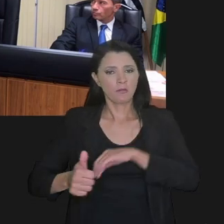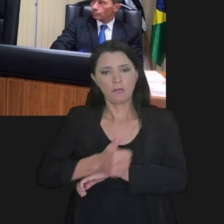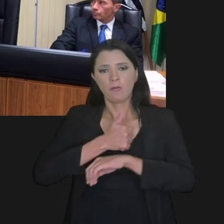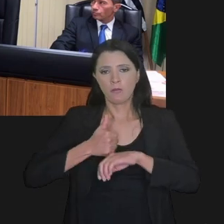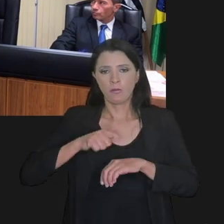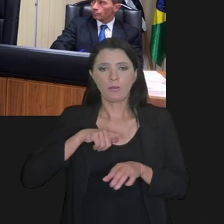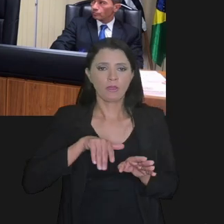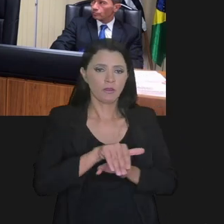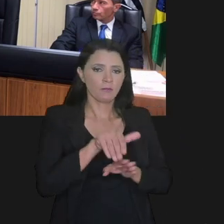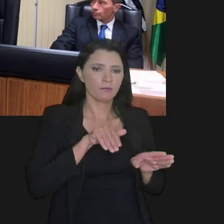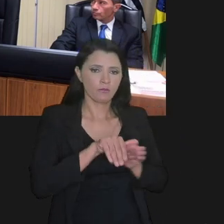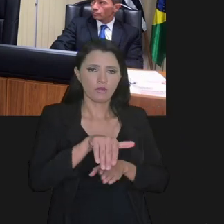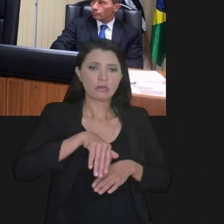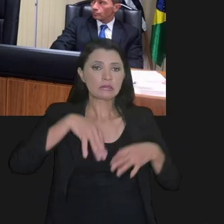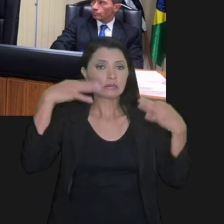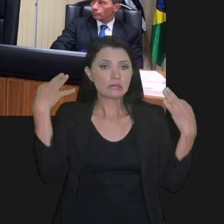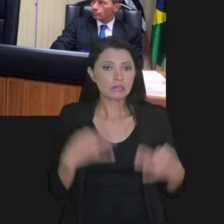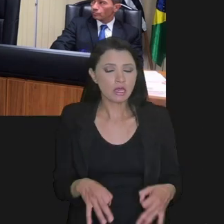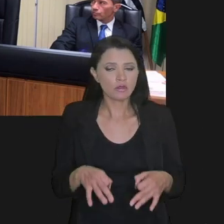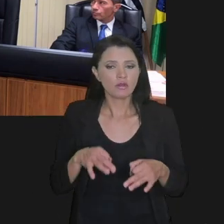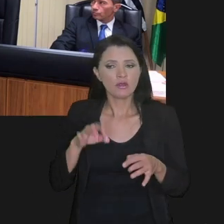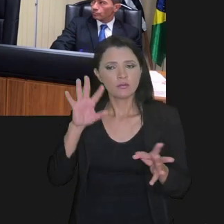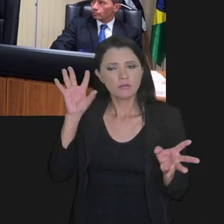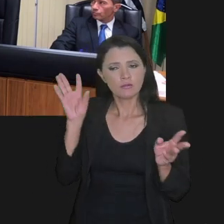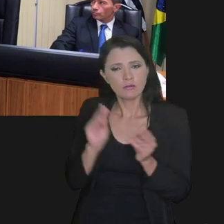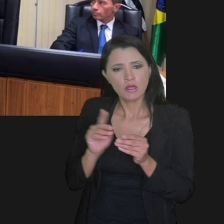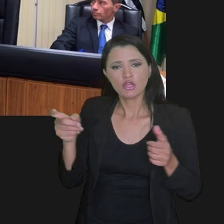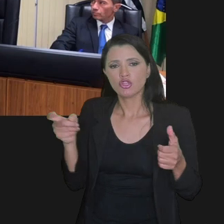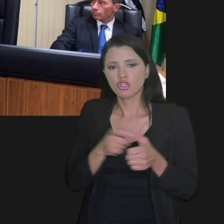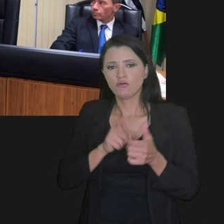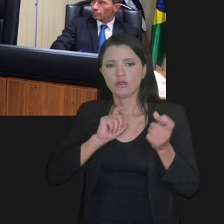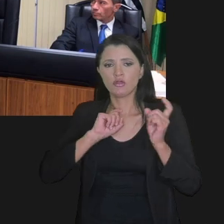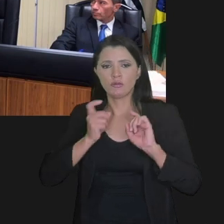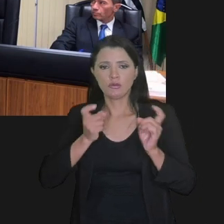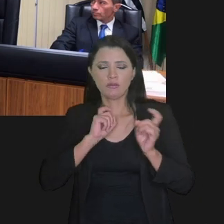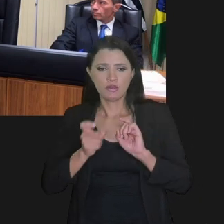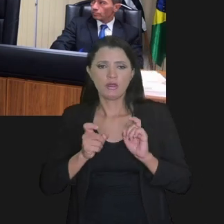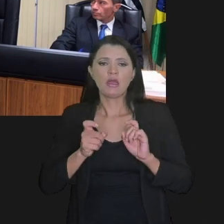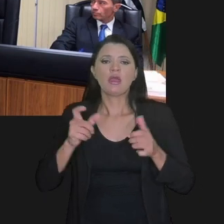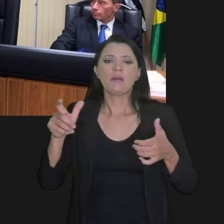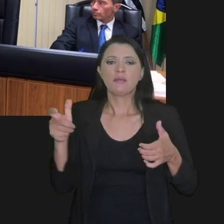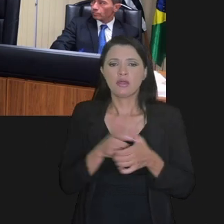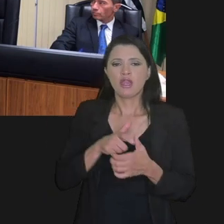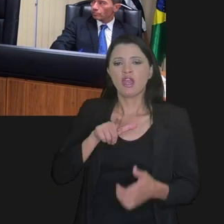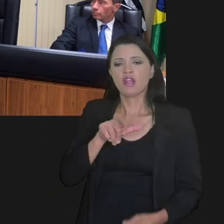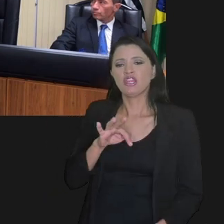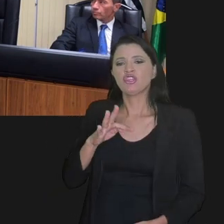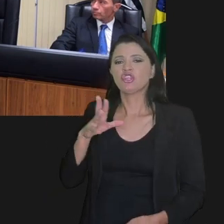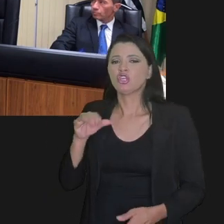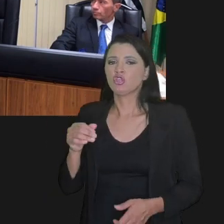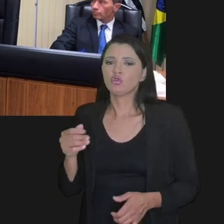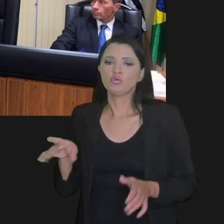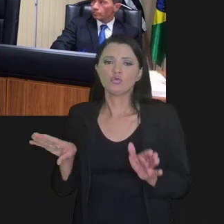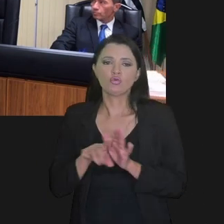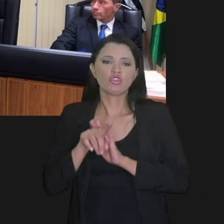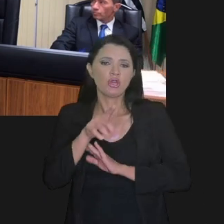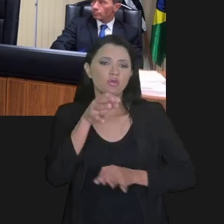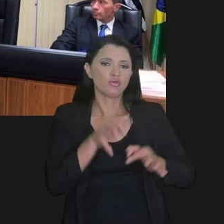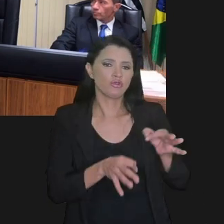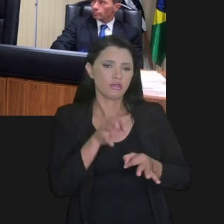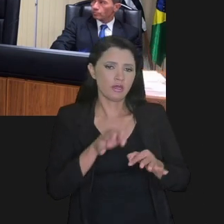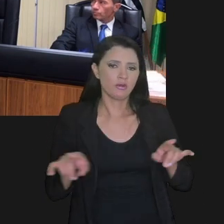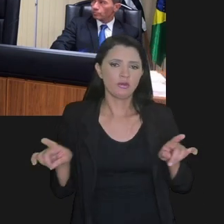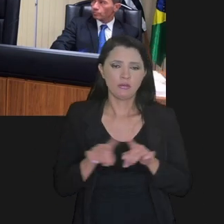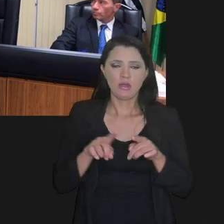os procuradores devem, tem essa orientação muito firme, revisar a dívida administrativamente para que o litígio não precise chegar ao